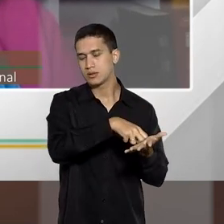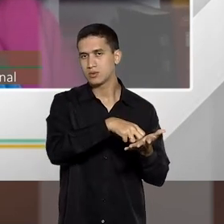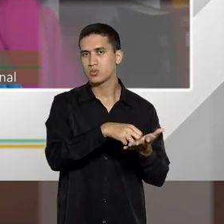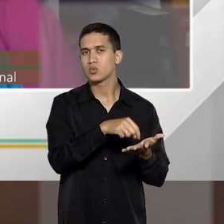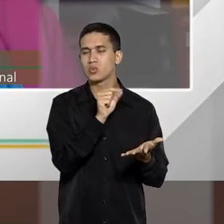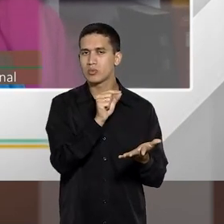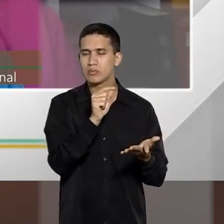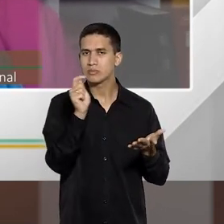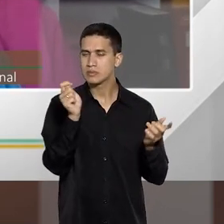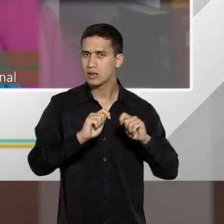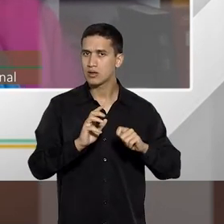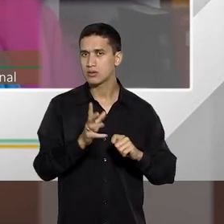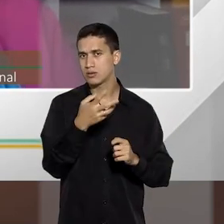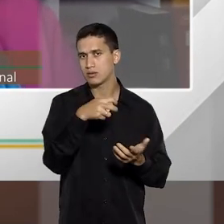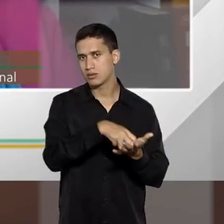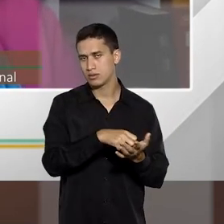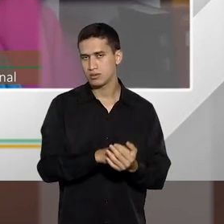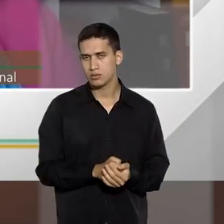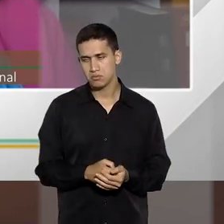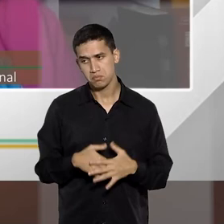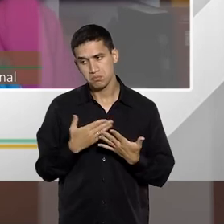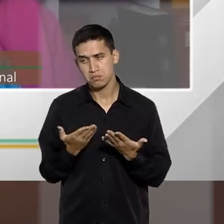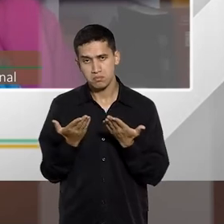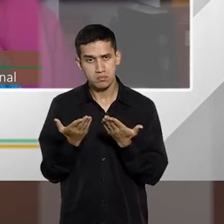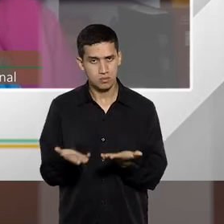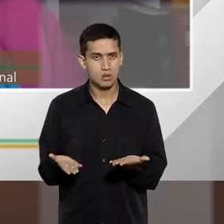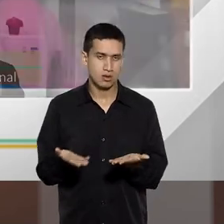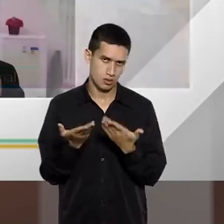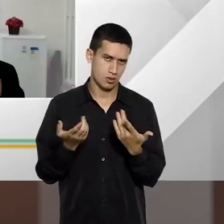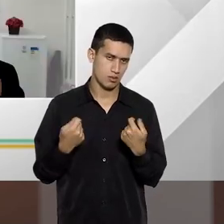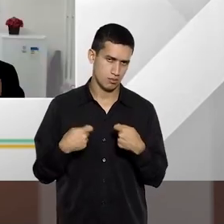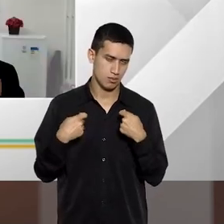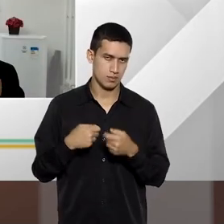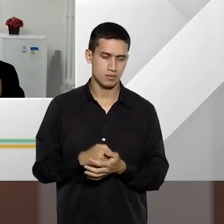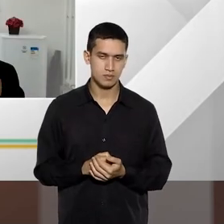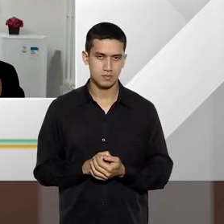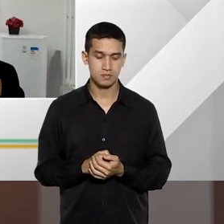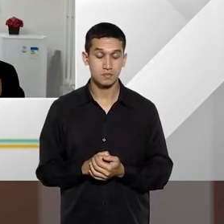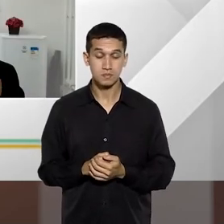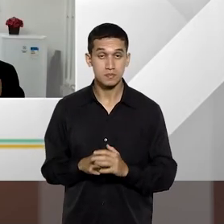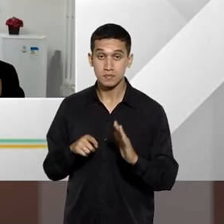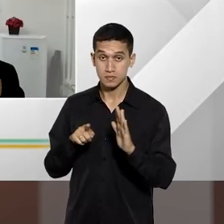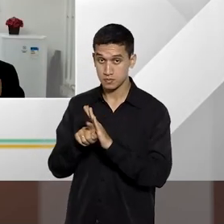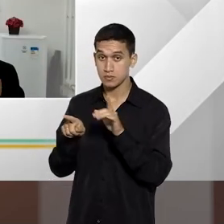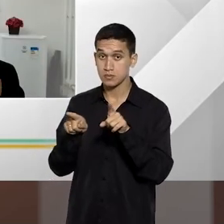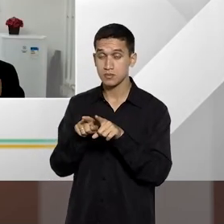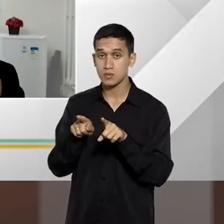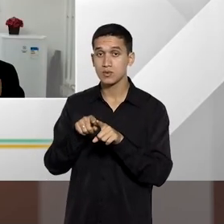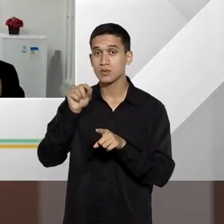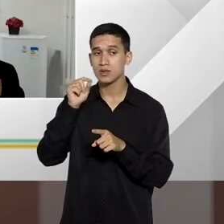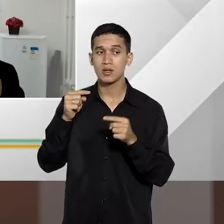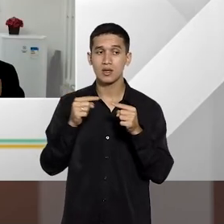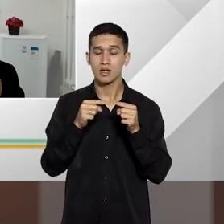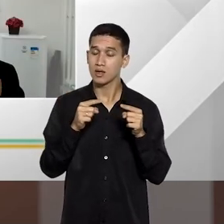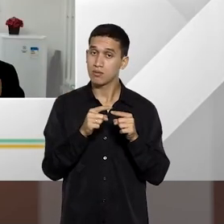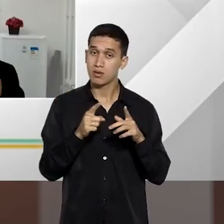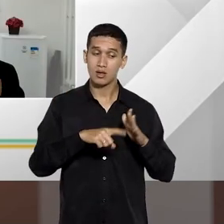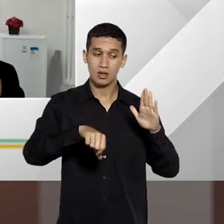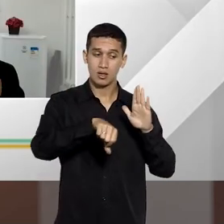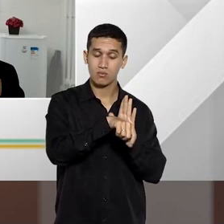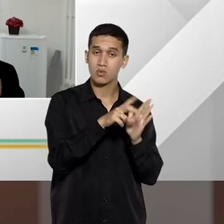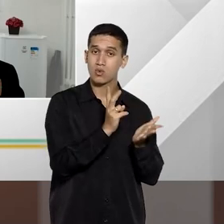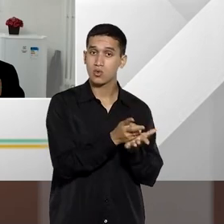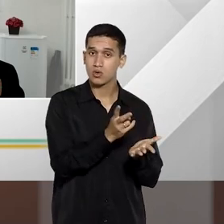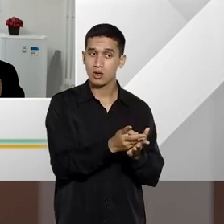penais. Então, era isso, certo? Então, são esses requisitos. Professora Ana, aproveitando, o que seria o crime continuado específico